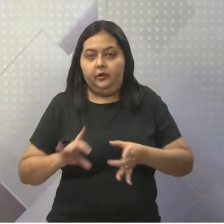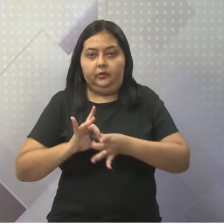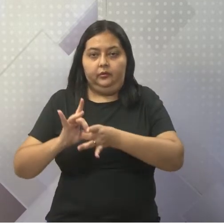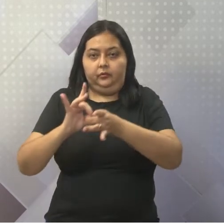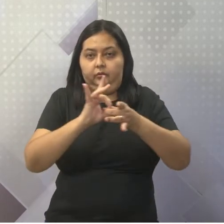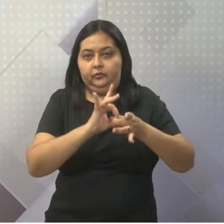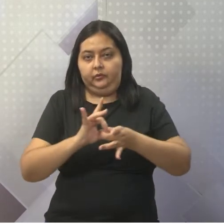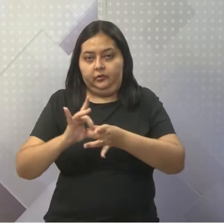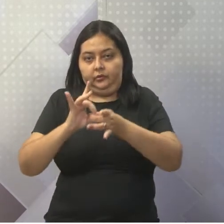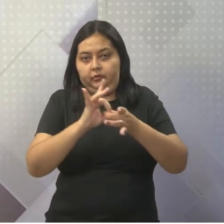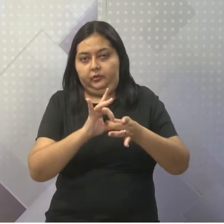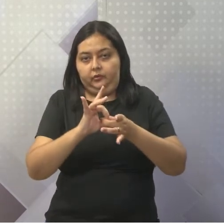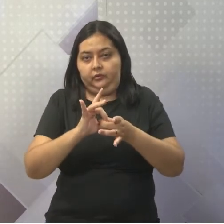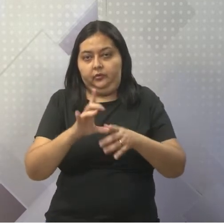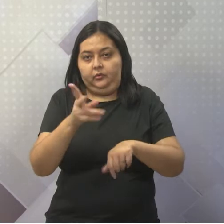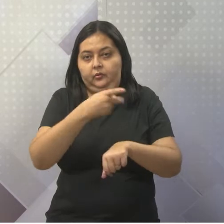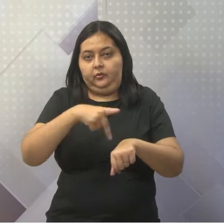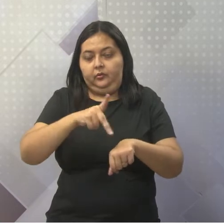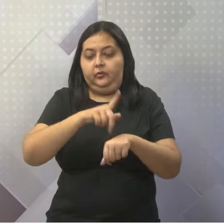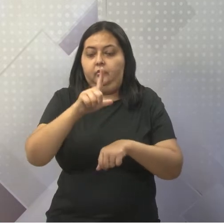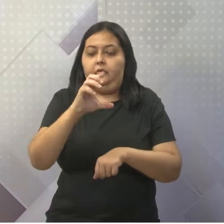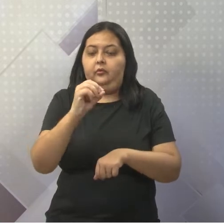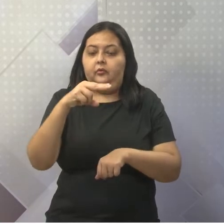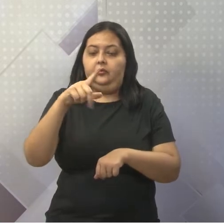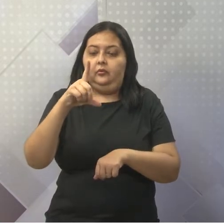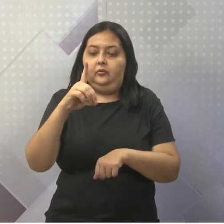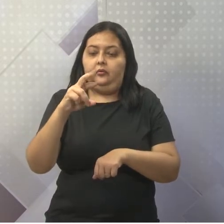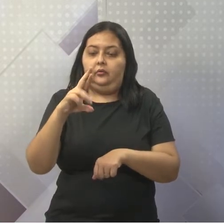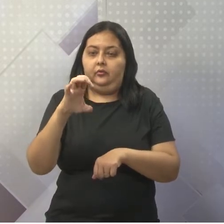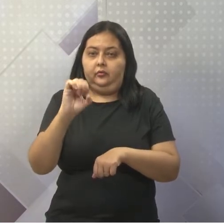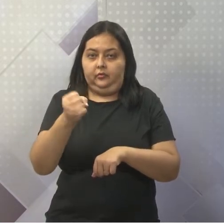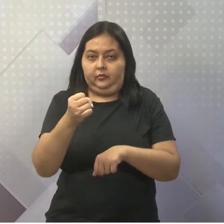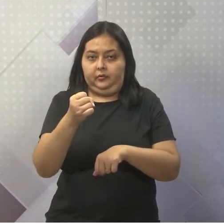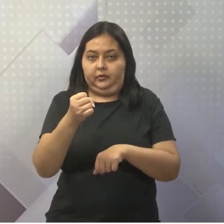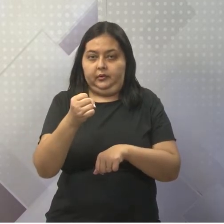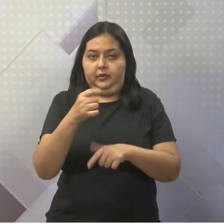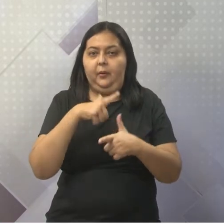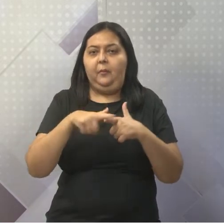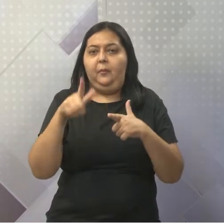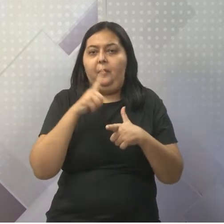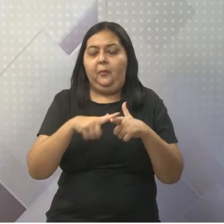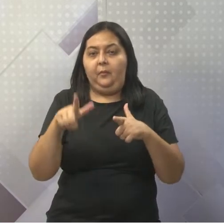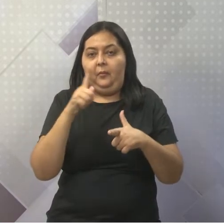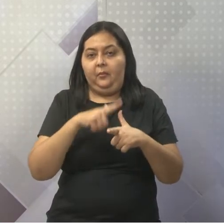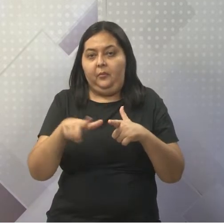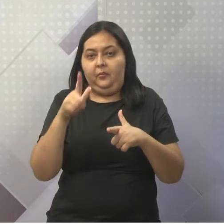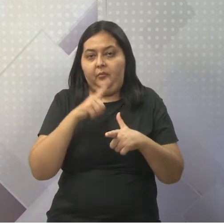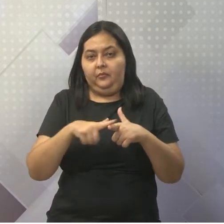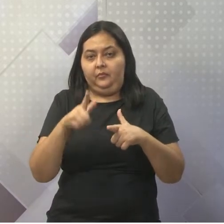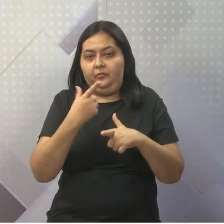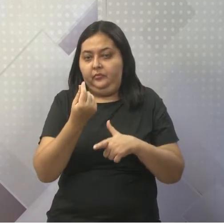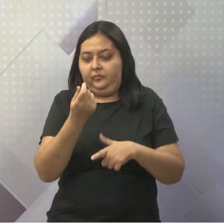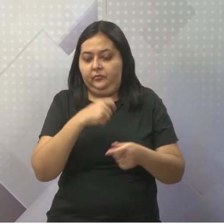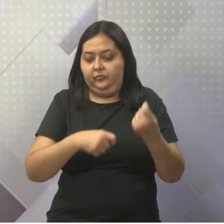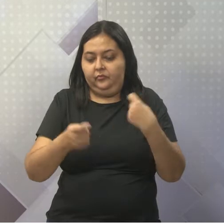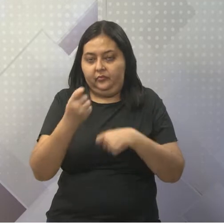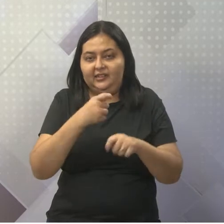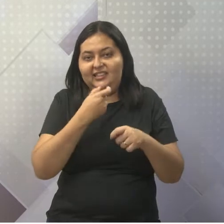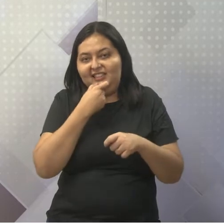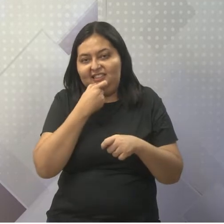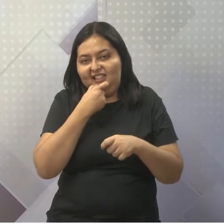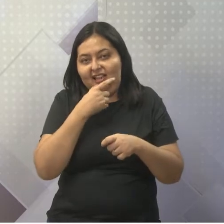em Londres, foi bombardeada por completo. Onde era o coração da economia inglesa,